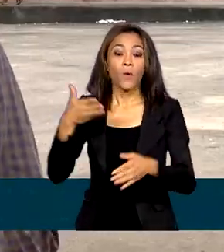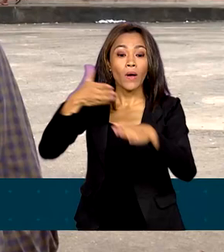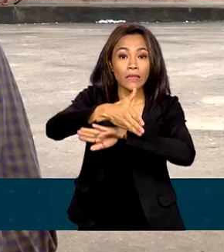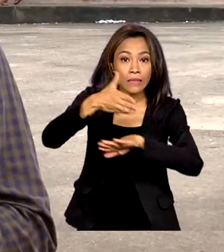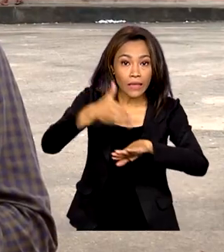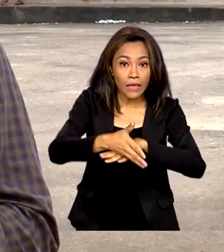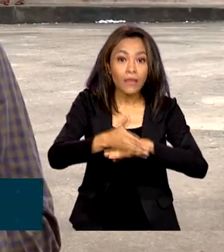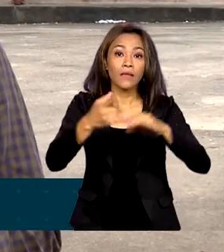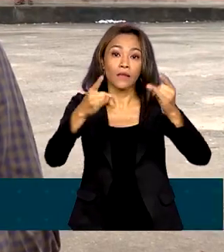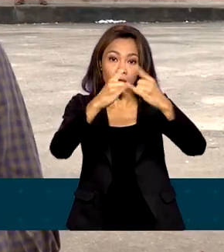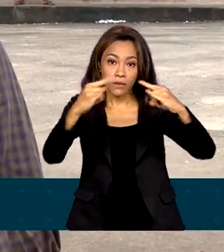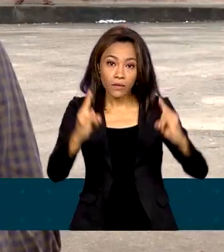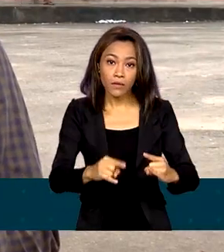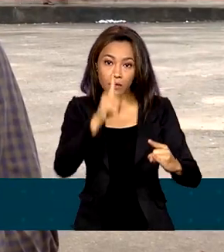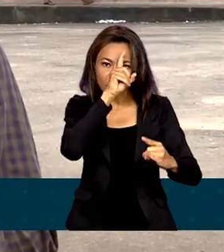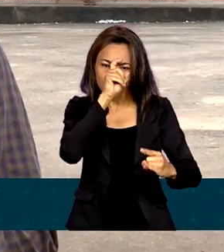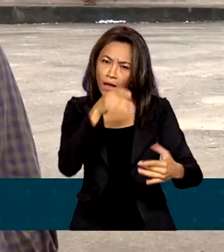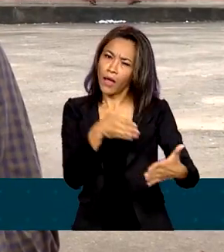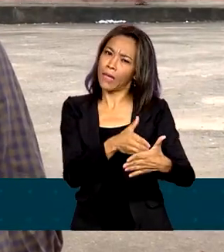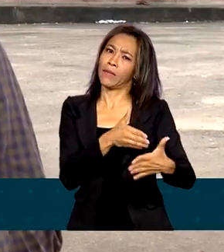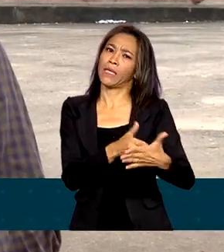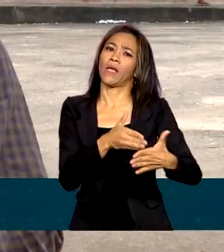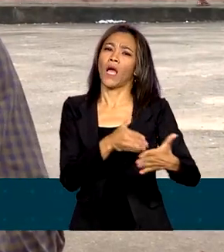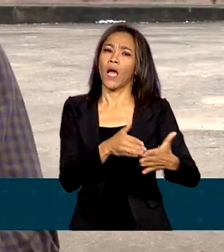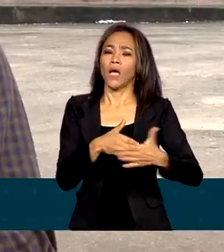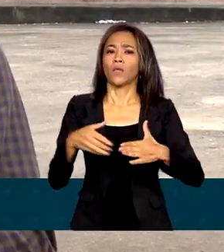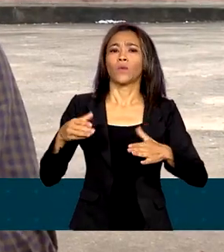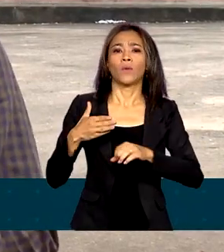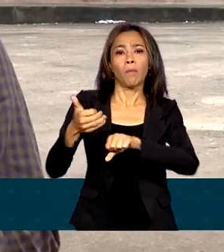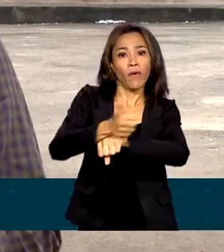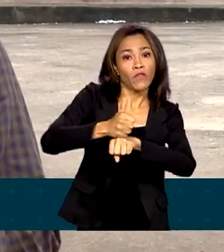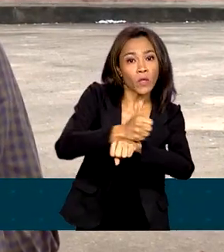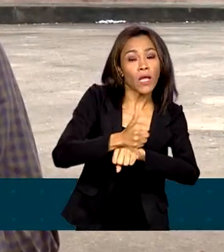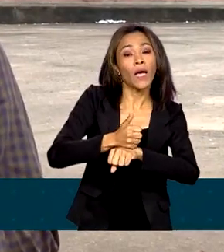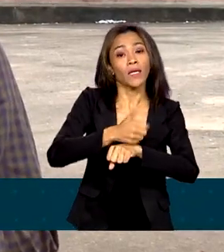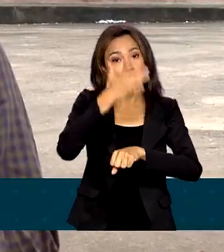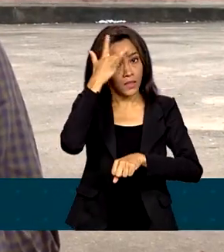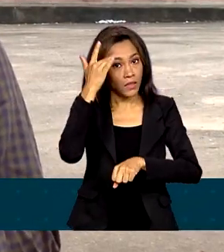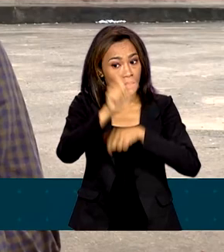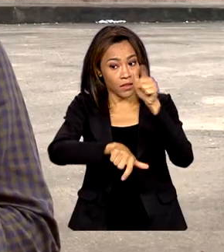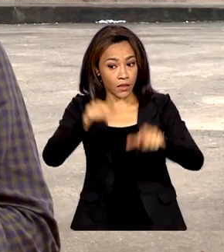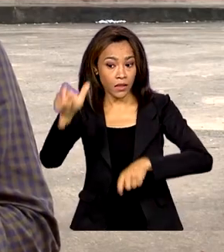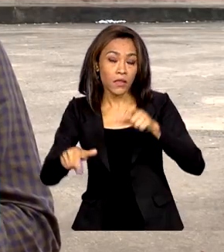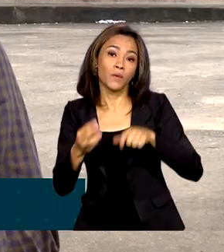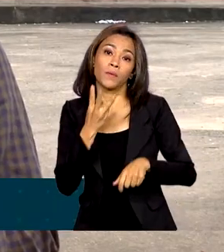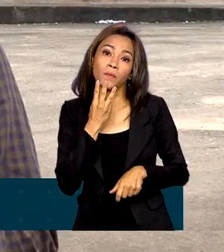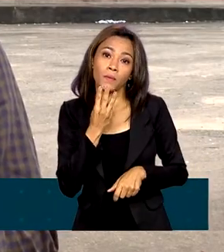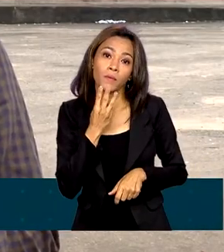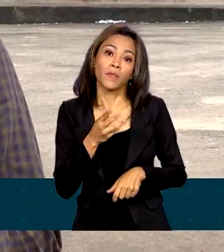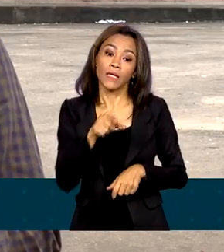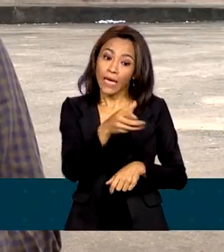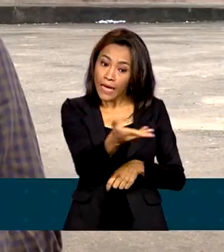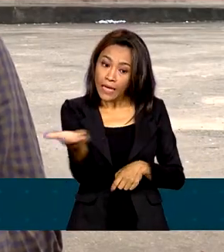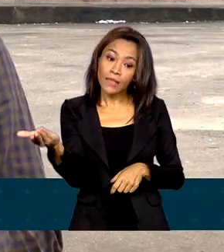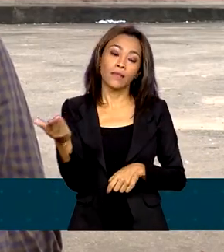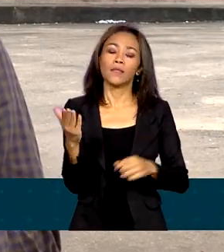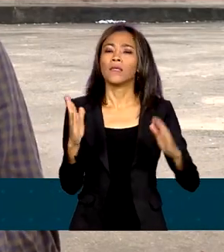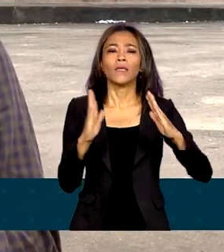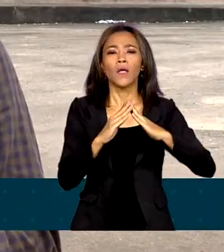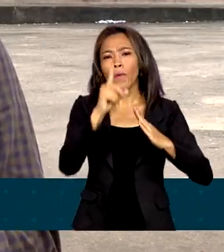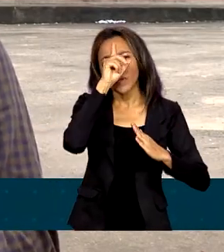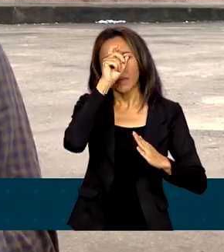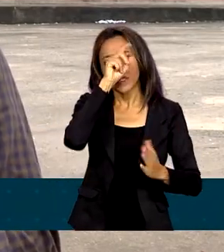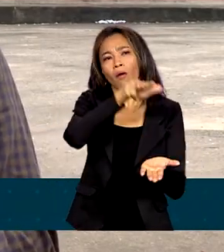interior do hospital é restrito aos profissionais e aos pacientes. Apesar de contar com leitos, este não é um hospital de